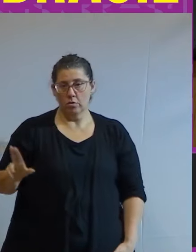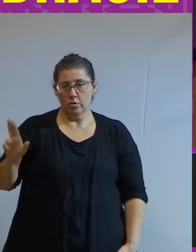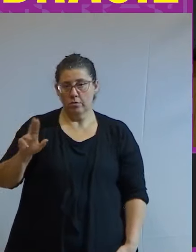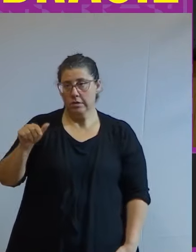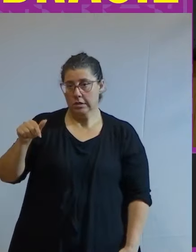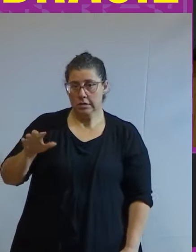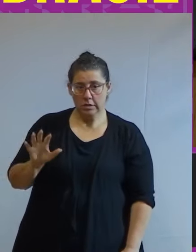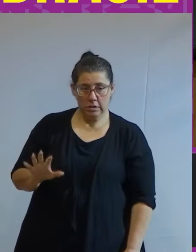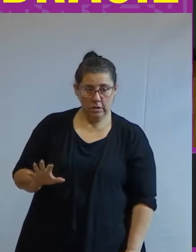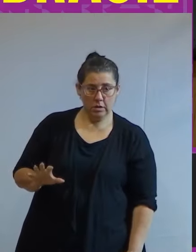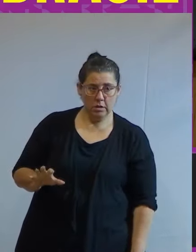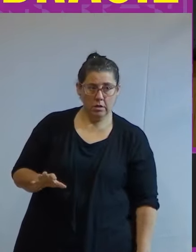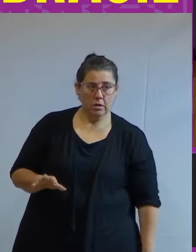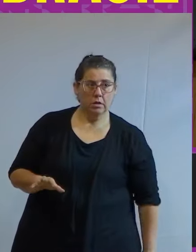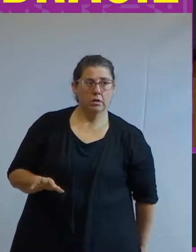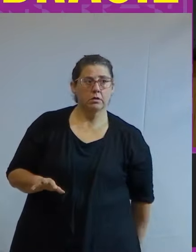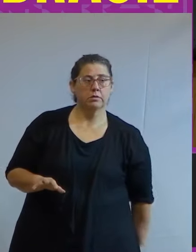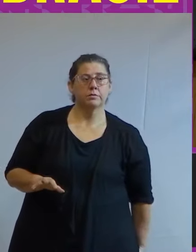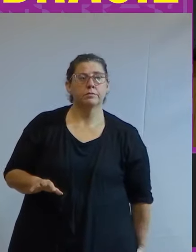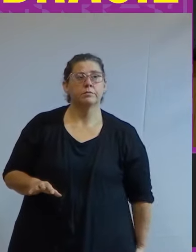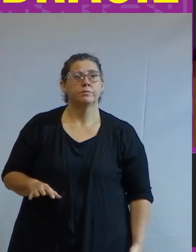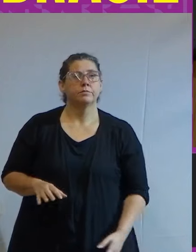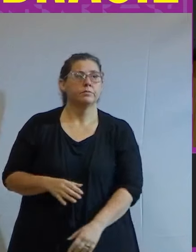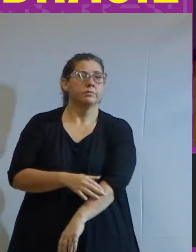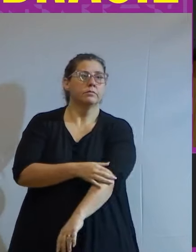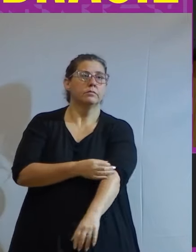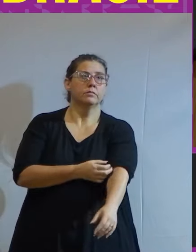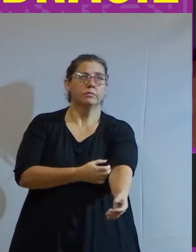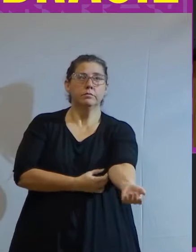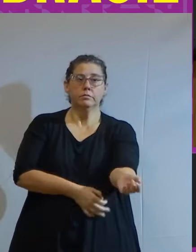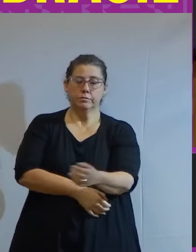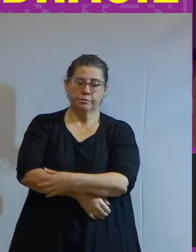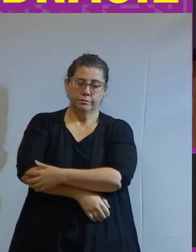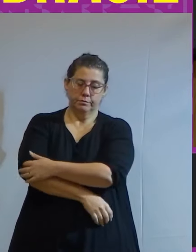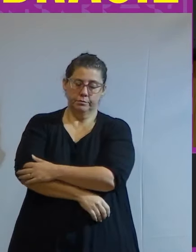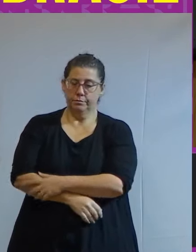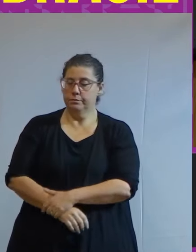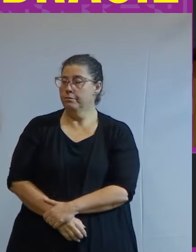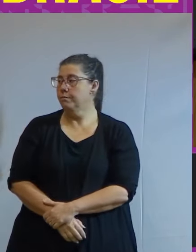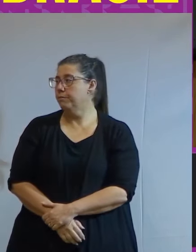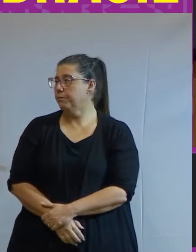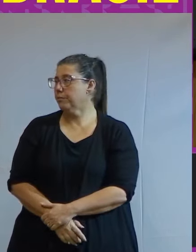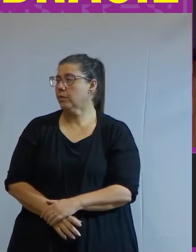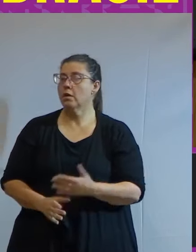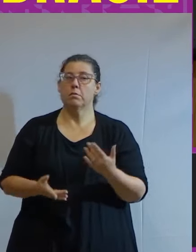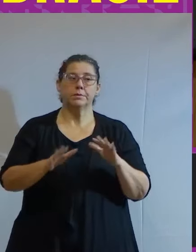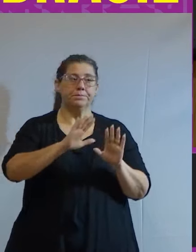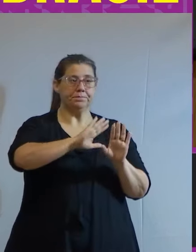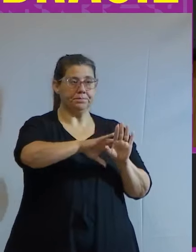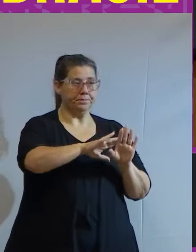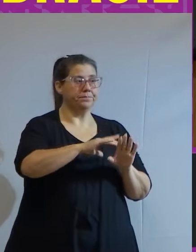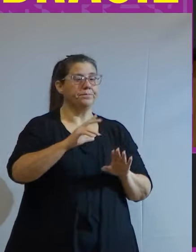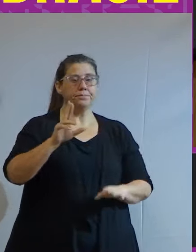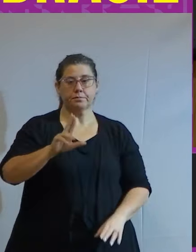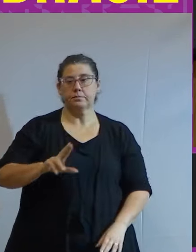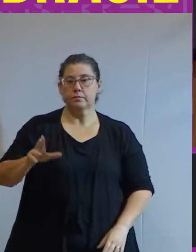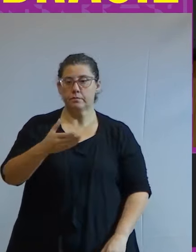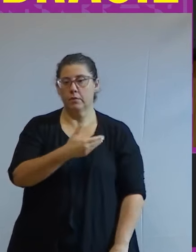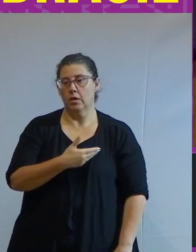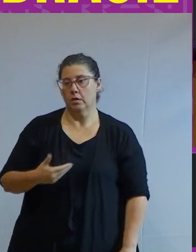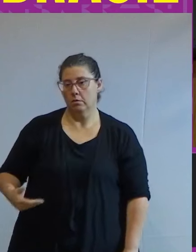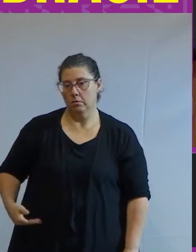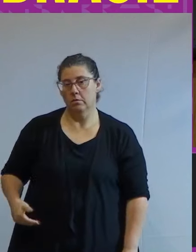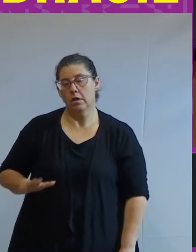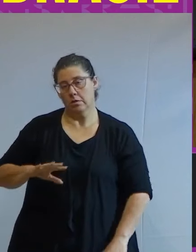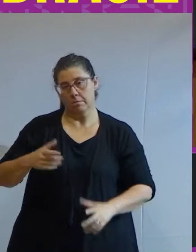sentido mais generoso e mais substantivo tem que ser universidade pública então